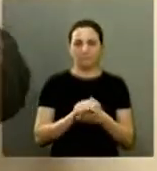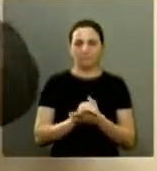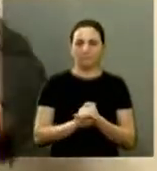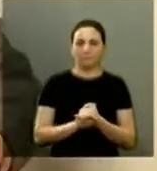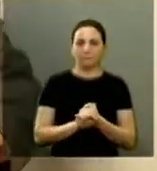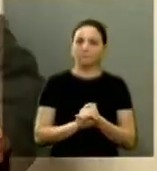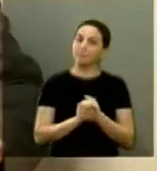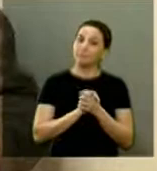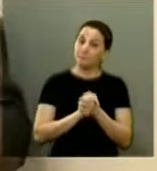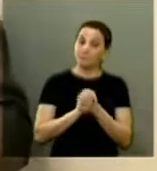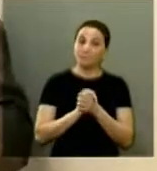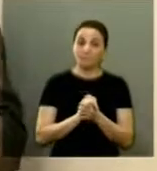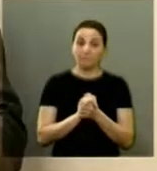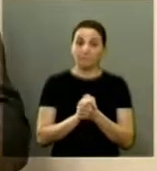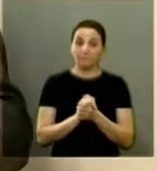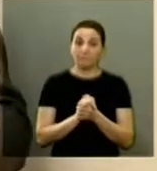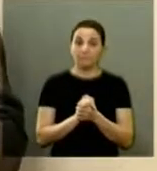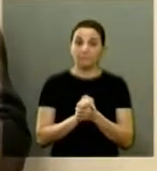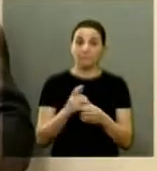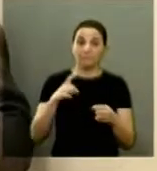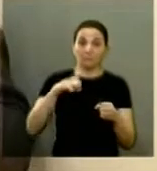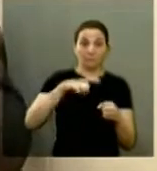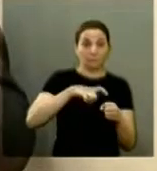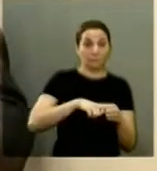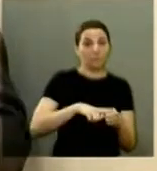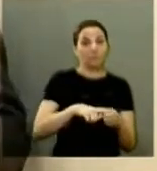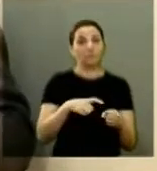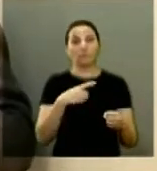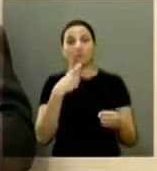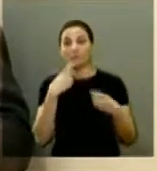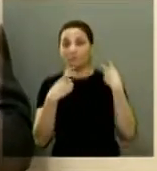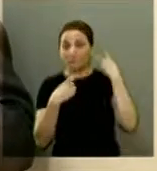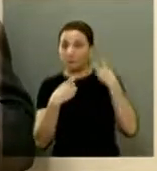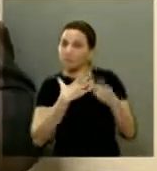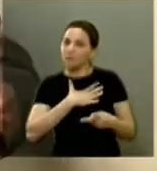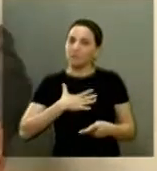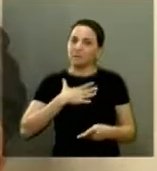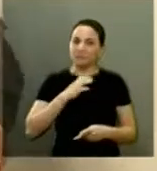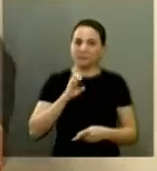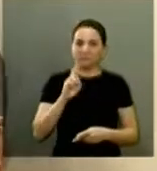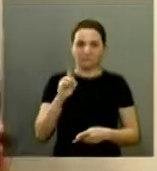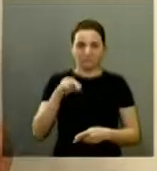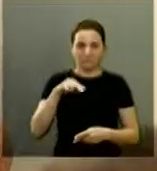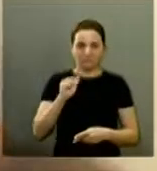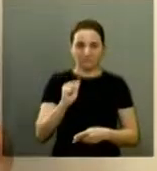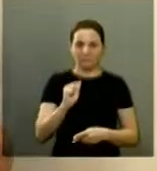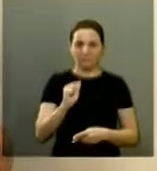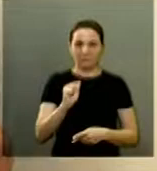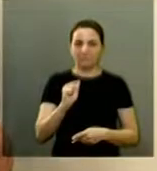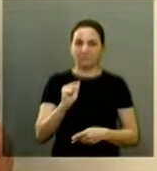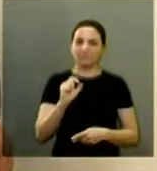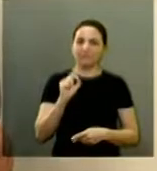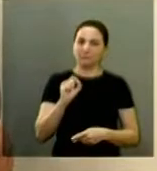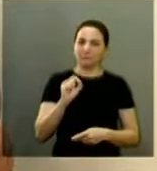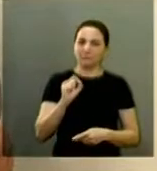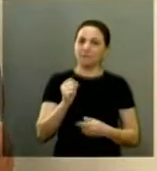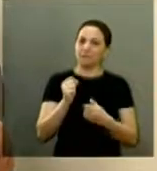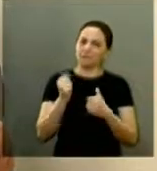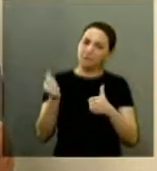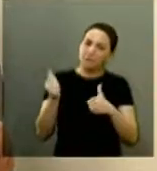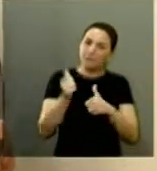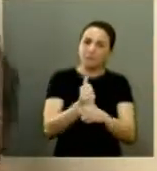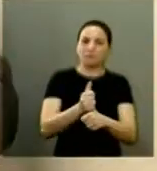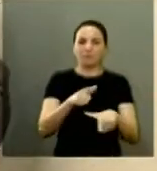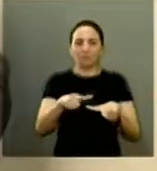dar os parabéns ao retorno da nossa querida vereadora Edna a sua surpreende fez um